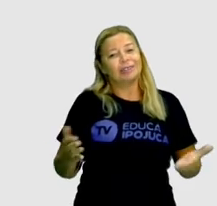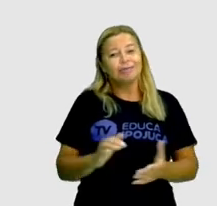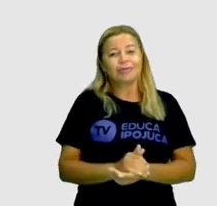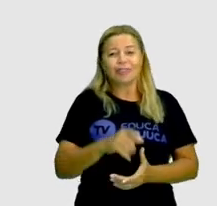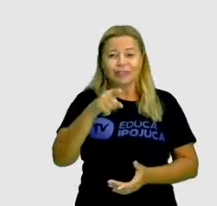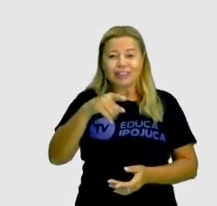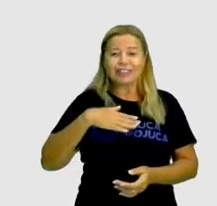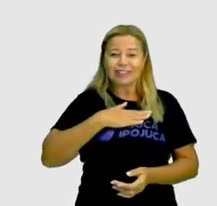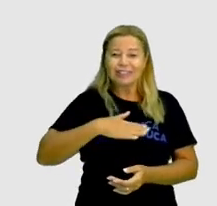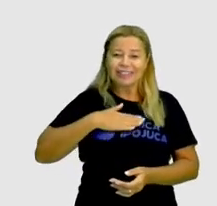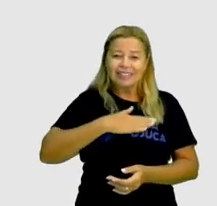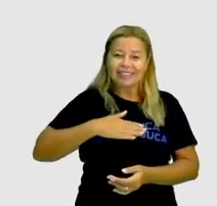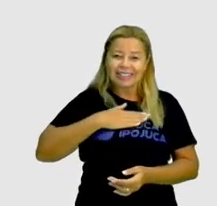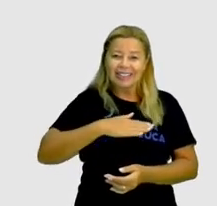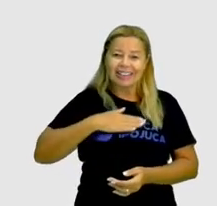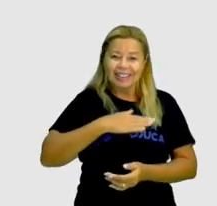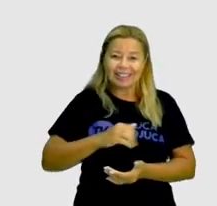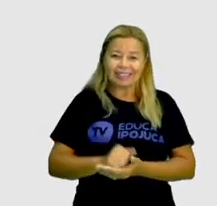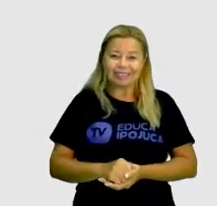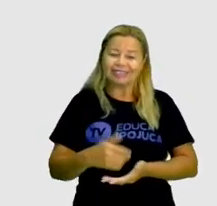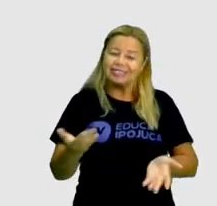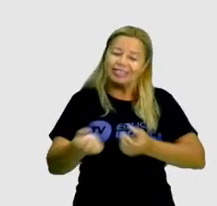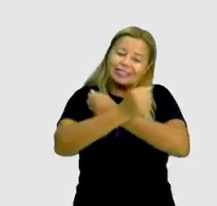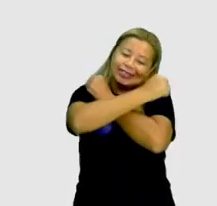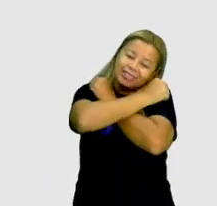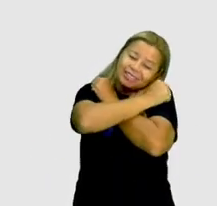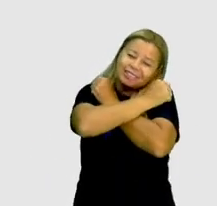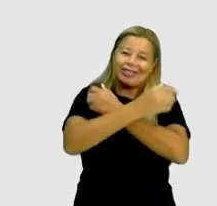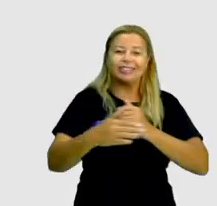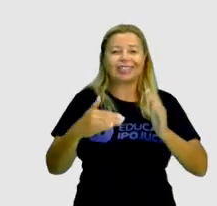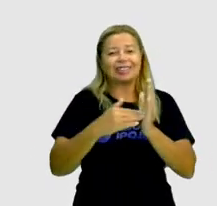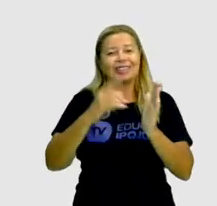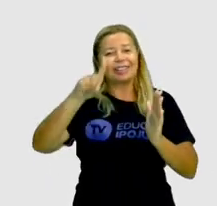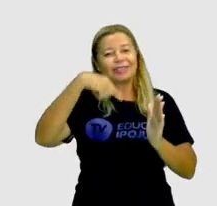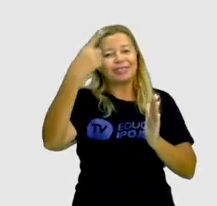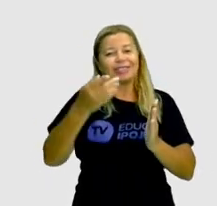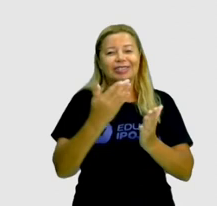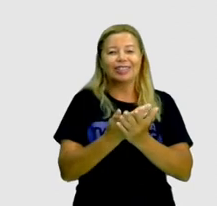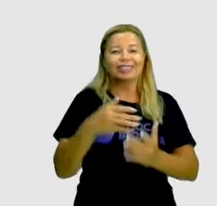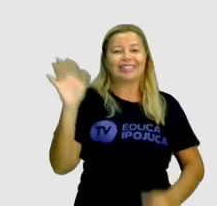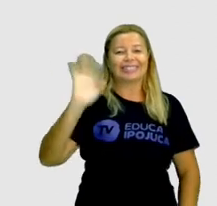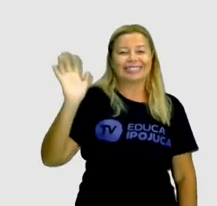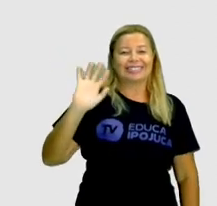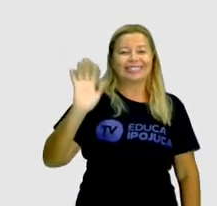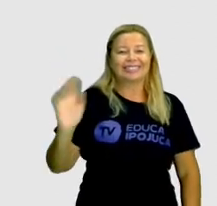E aí, gostaram? Para vocês, um abração e até o nosso próximo encontro. Tchau, tchau.